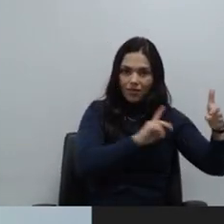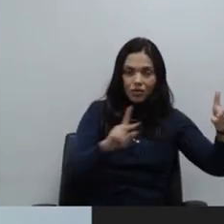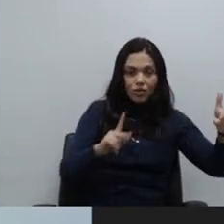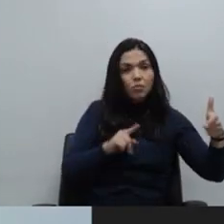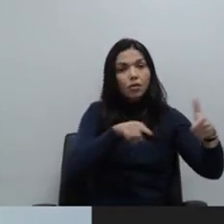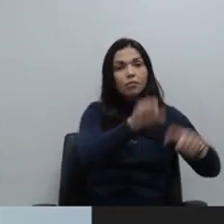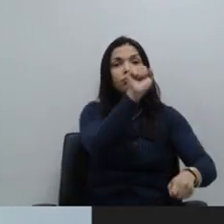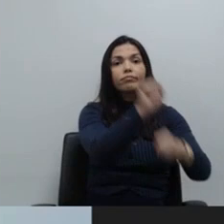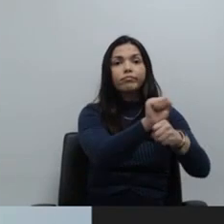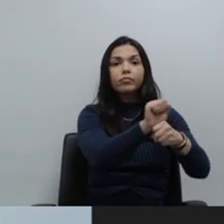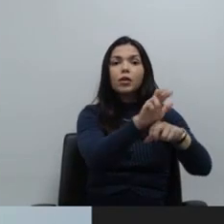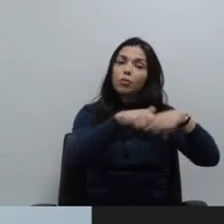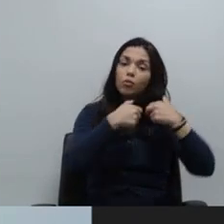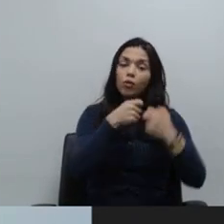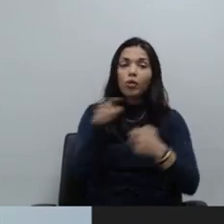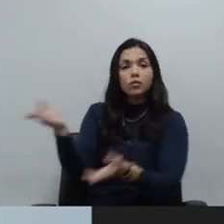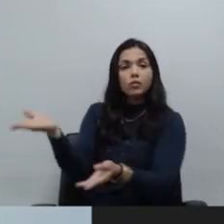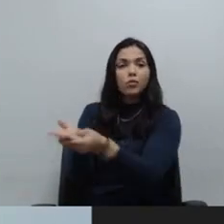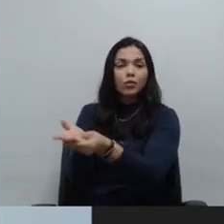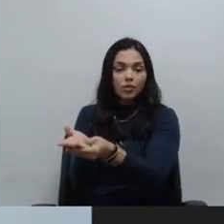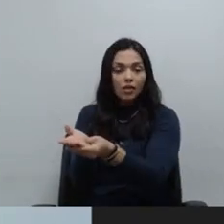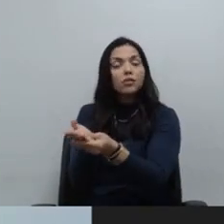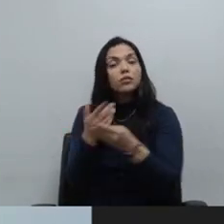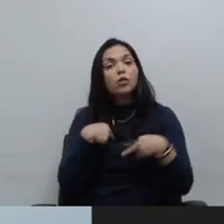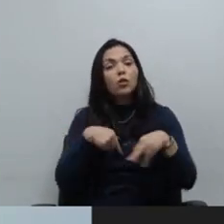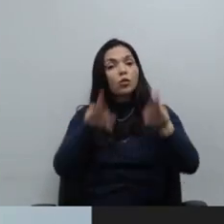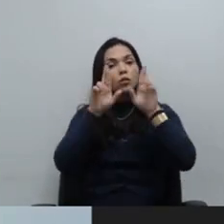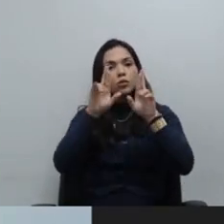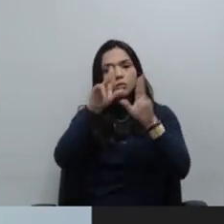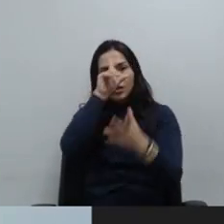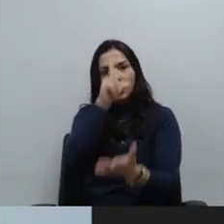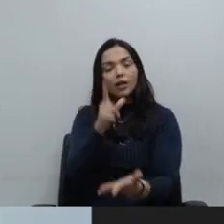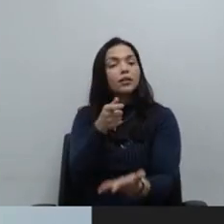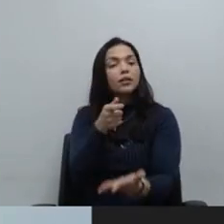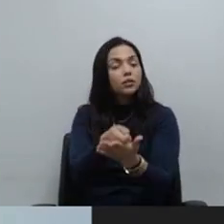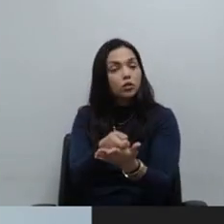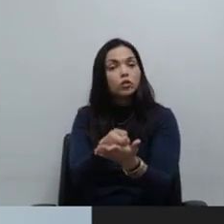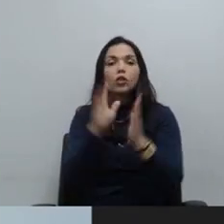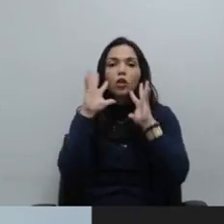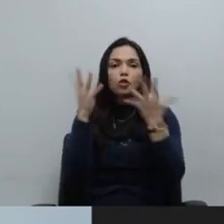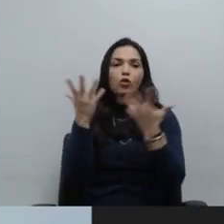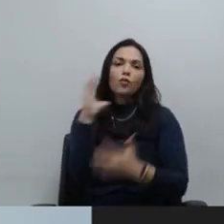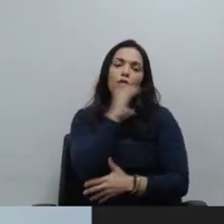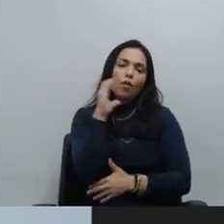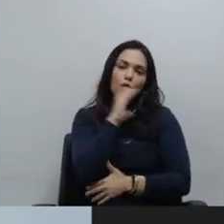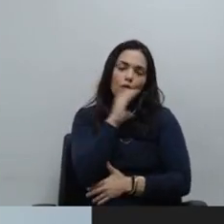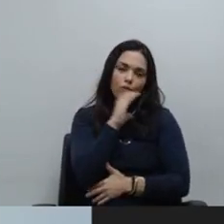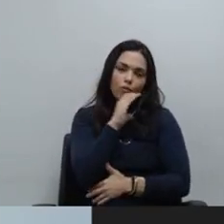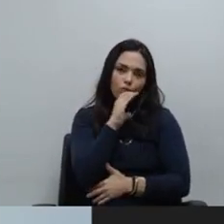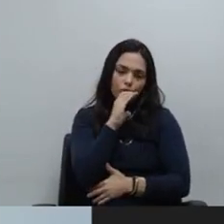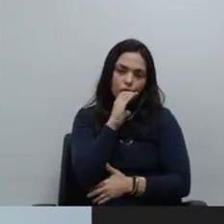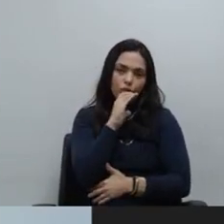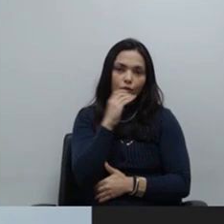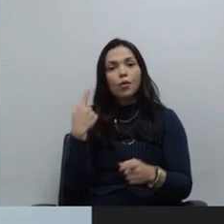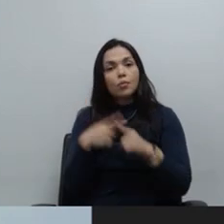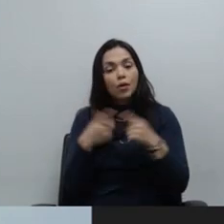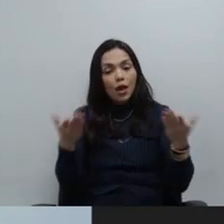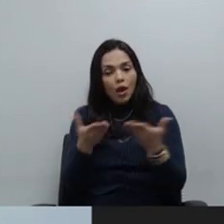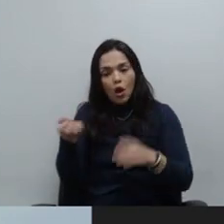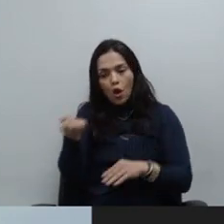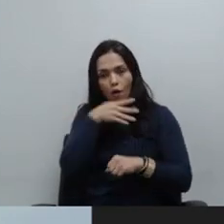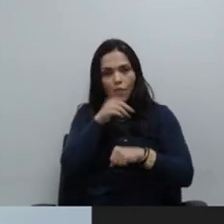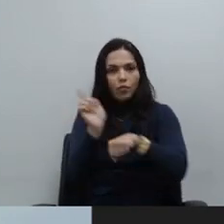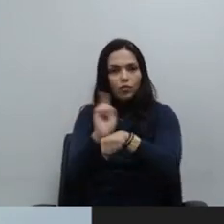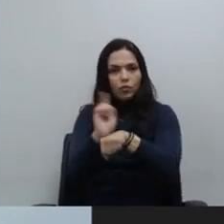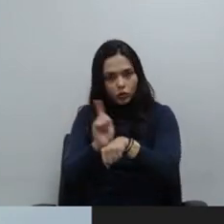avanço da nossa instituição. Eu espero que a questão se resolva da maneira mais rápida possível, e que, agora, com a nova gestão e uma